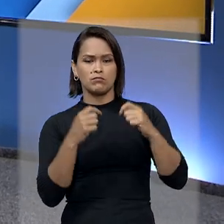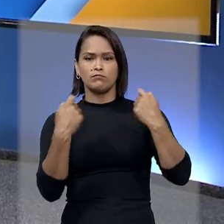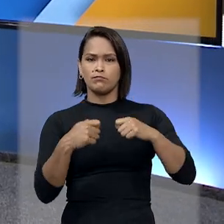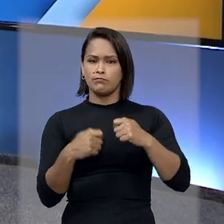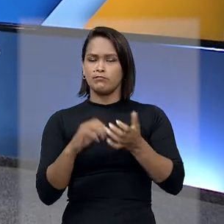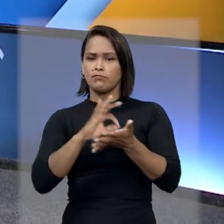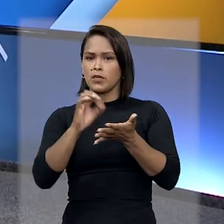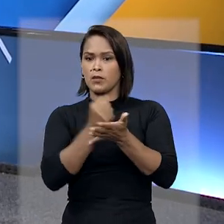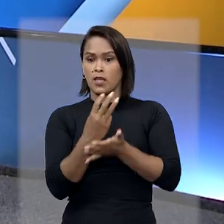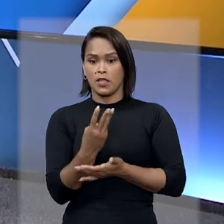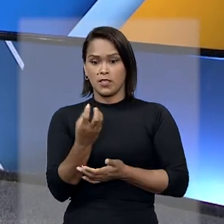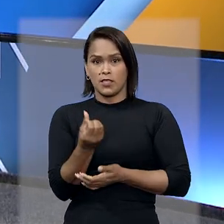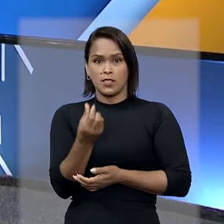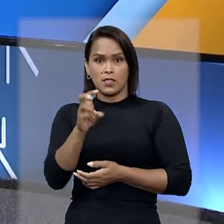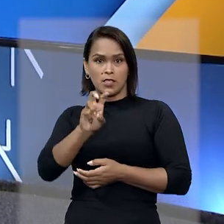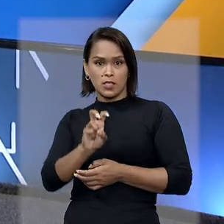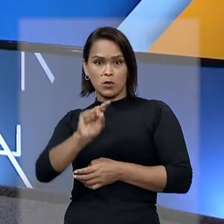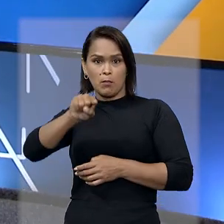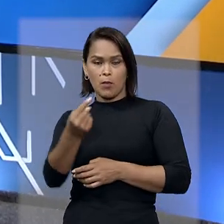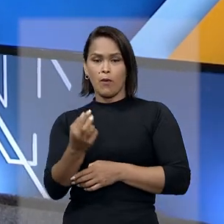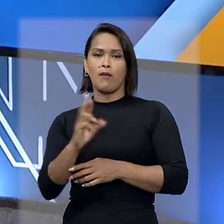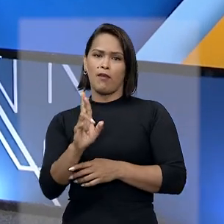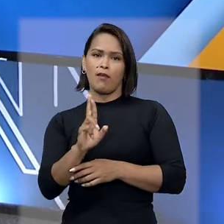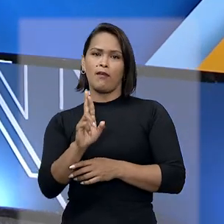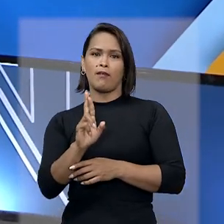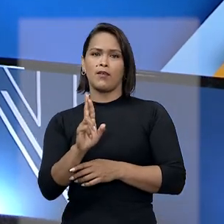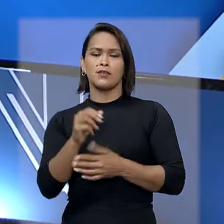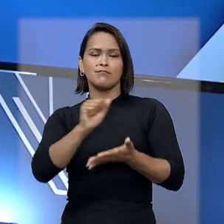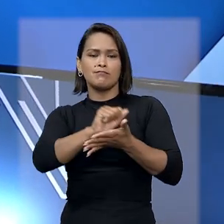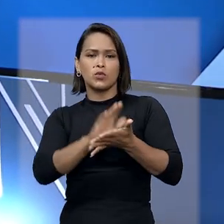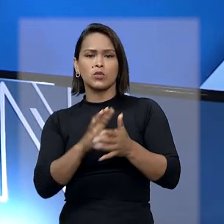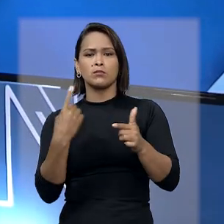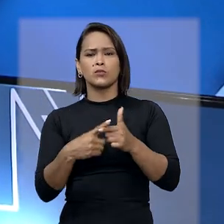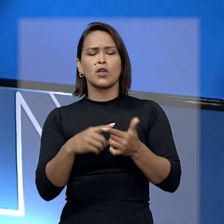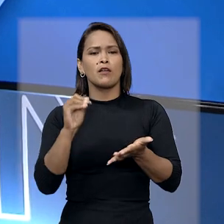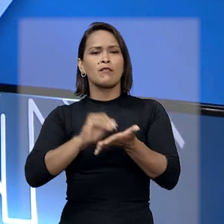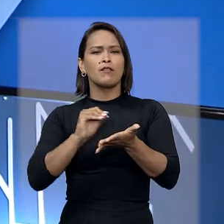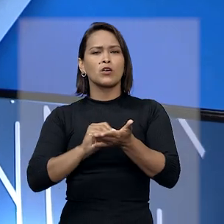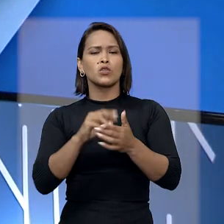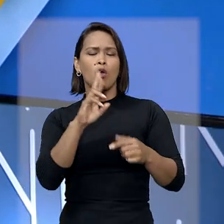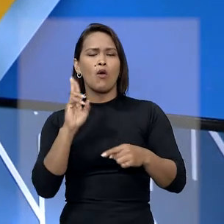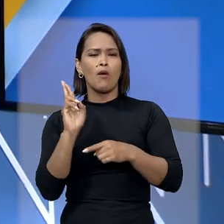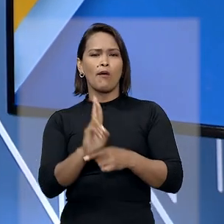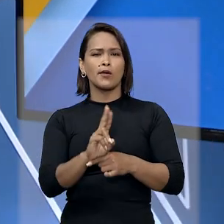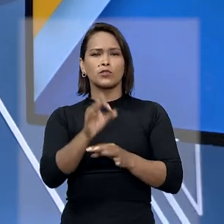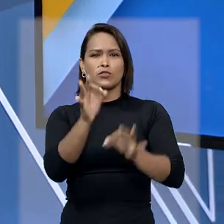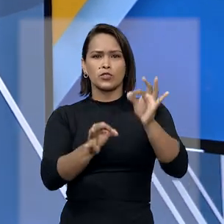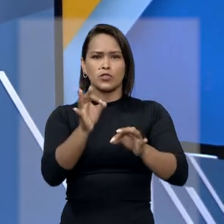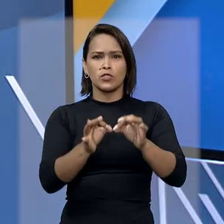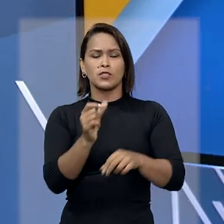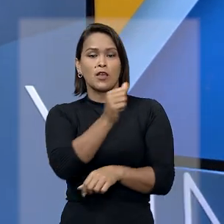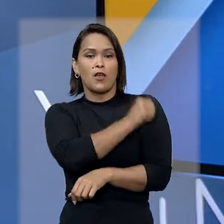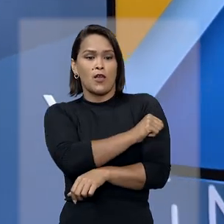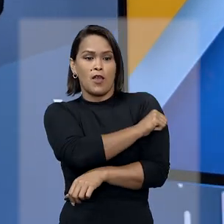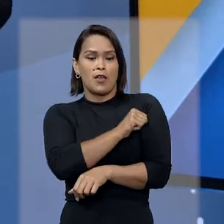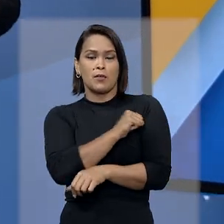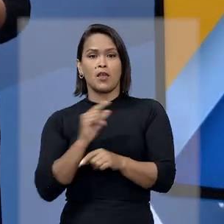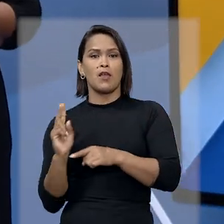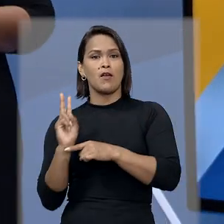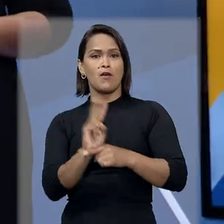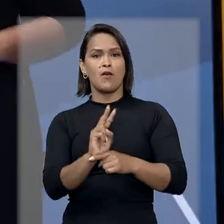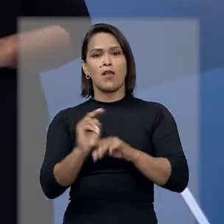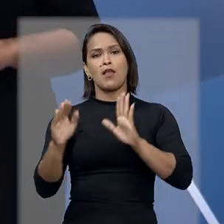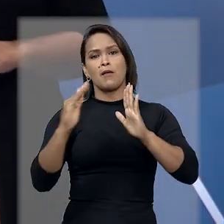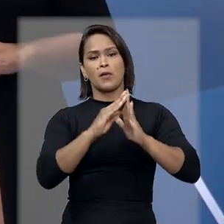pagar 365 mil reais em multa por descumprir ordem judicial de assistência home care até